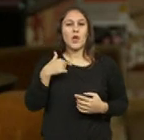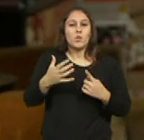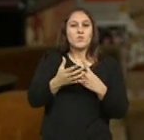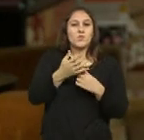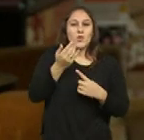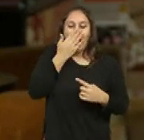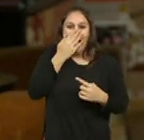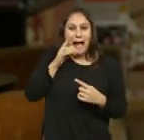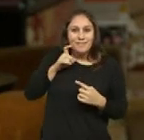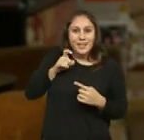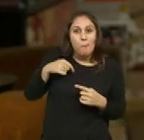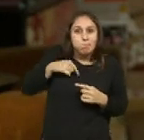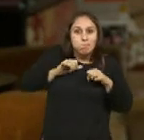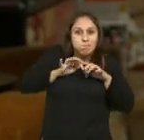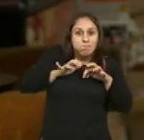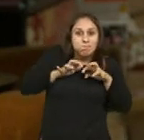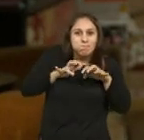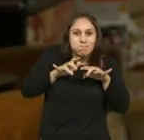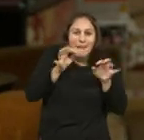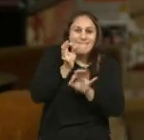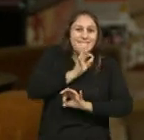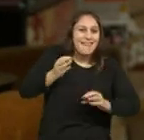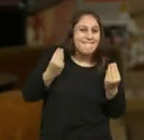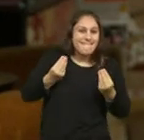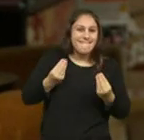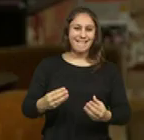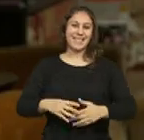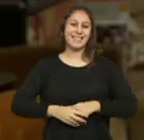um pequeno vírus lá dentro de cada um seria fantástico.